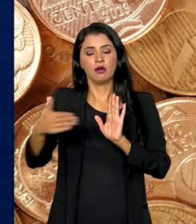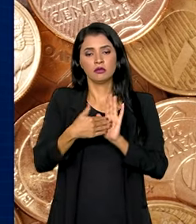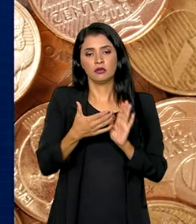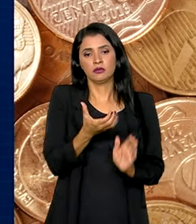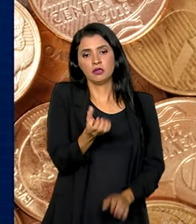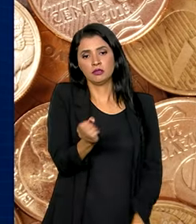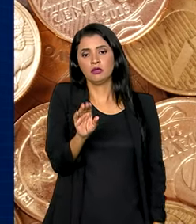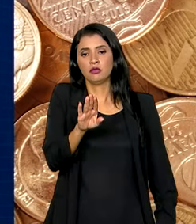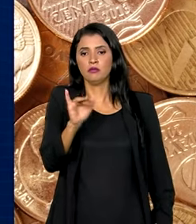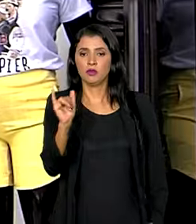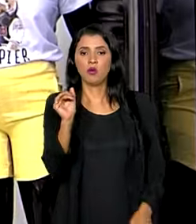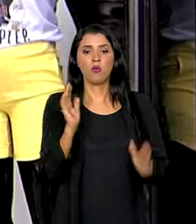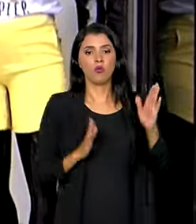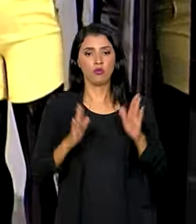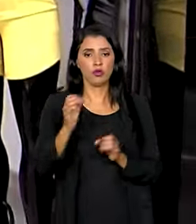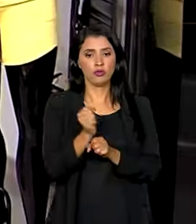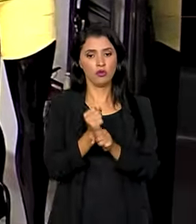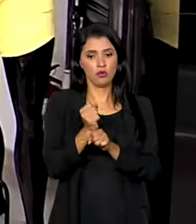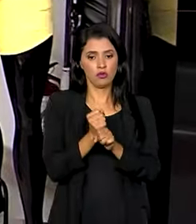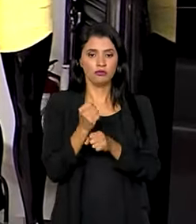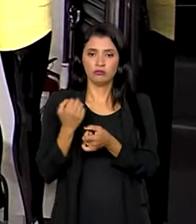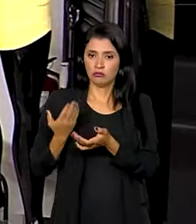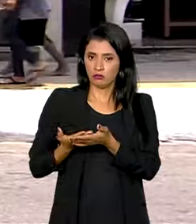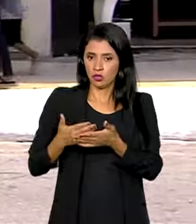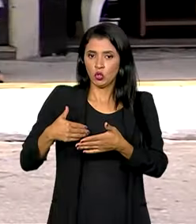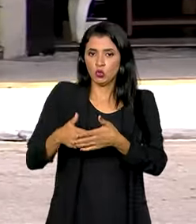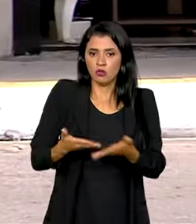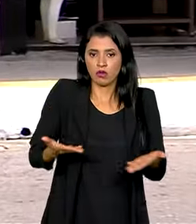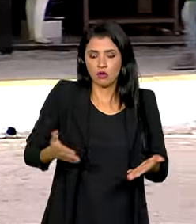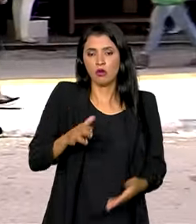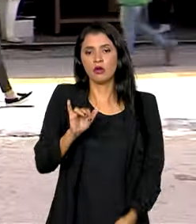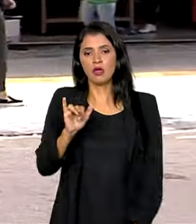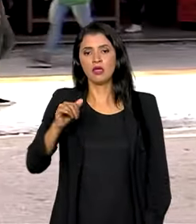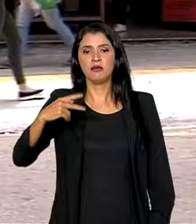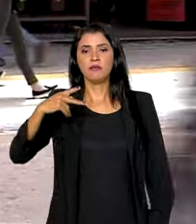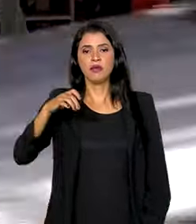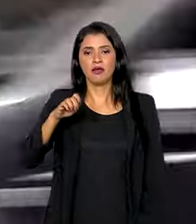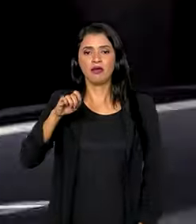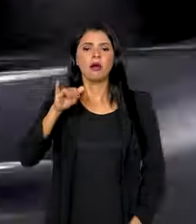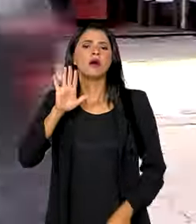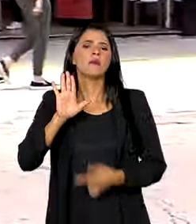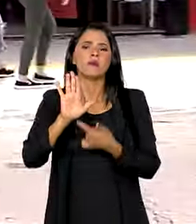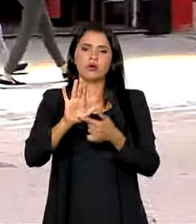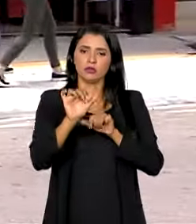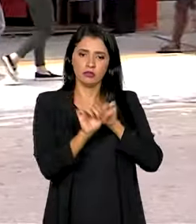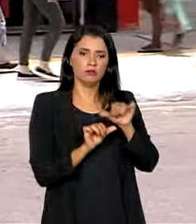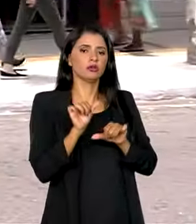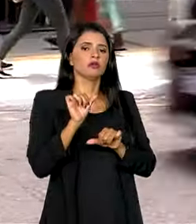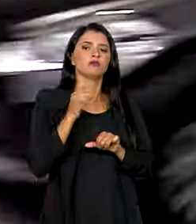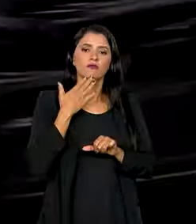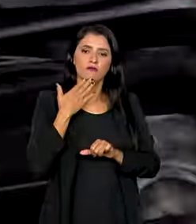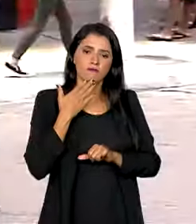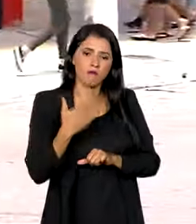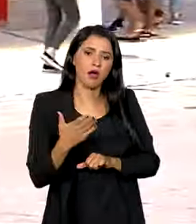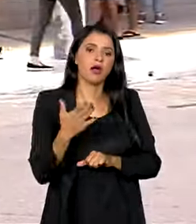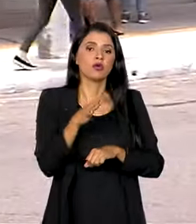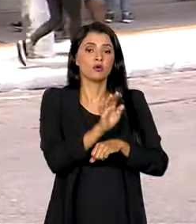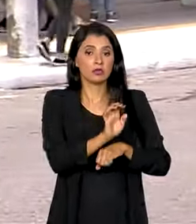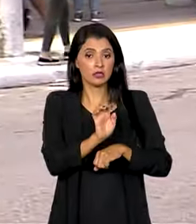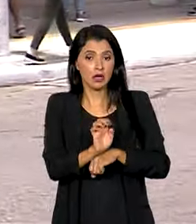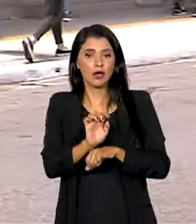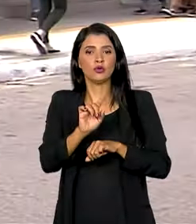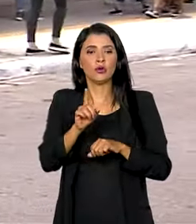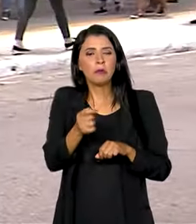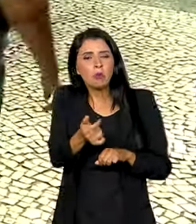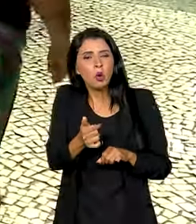bilhões anualmente. Um estudo recente do IPEA aponta que as mudanças vão beneficiar principalmente os estados menos